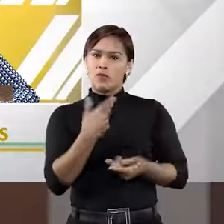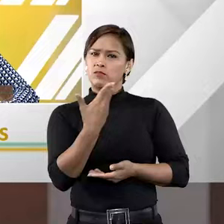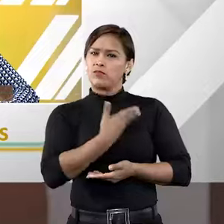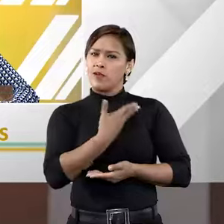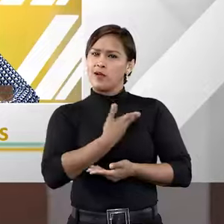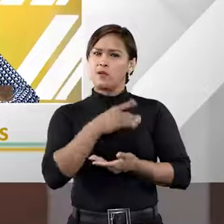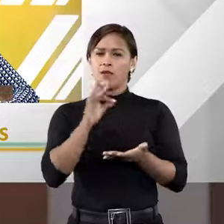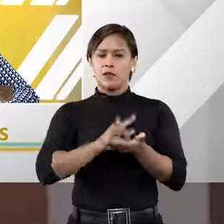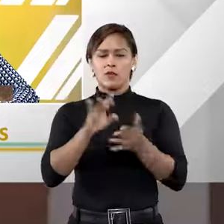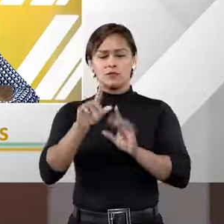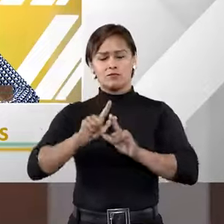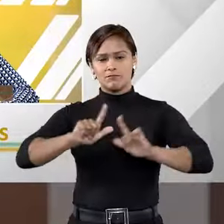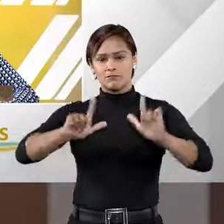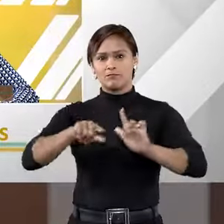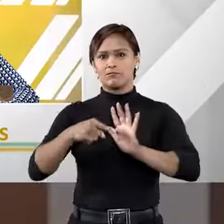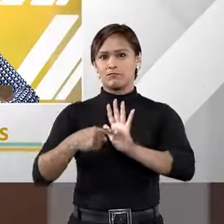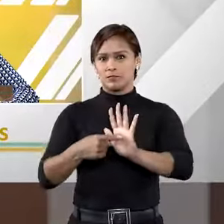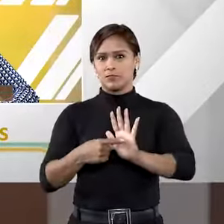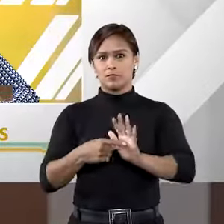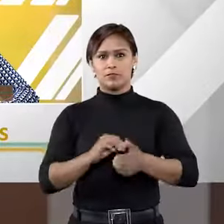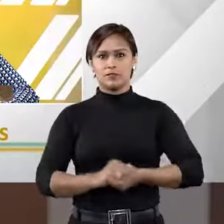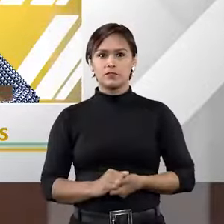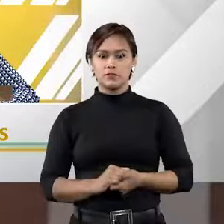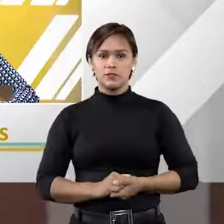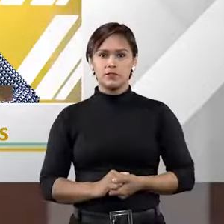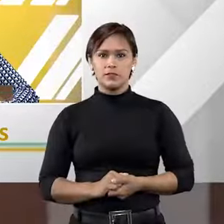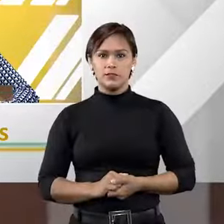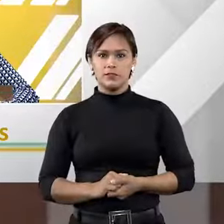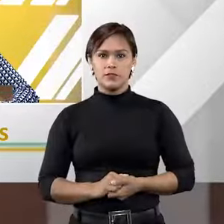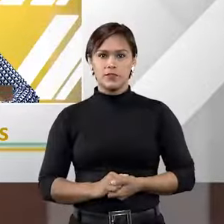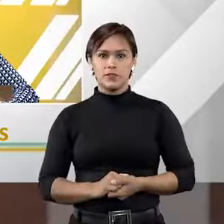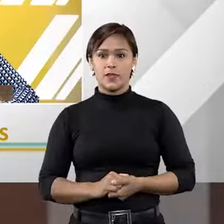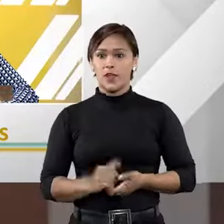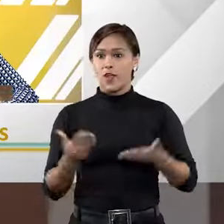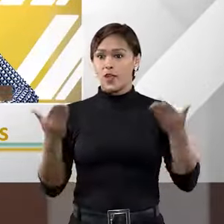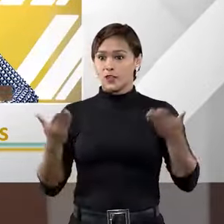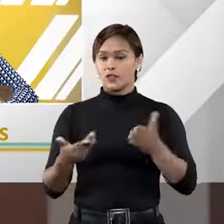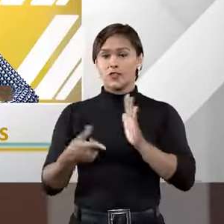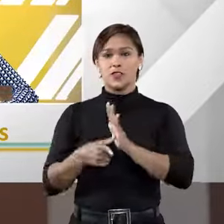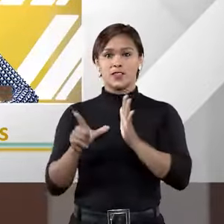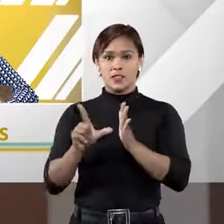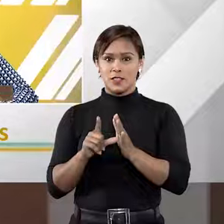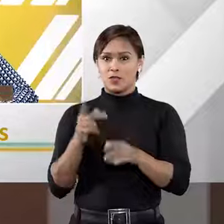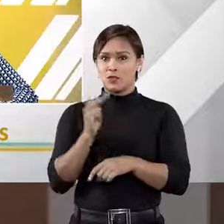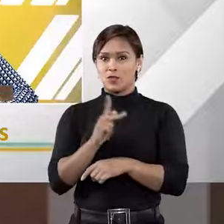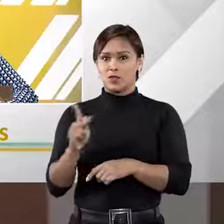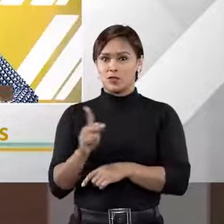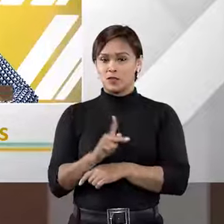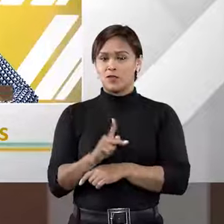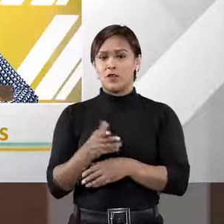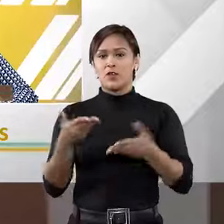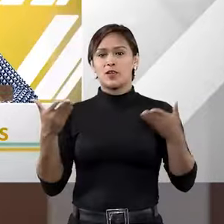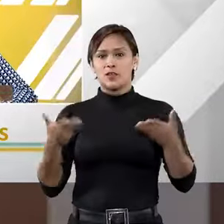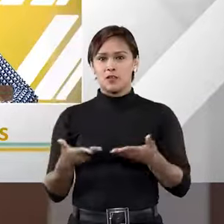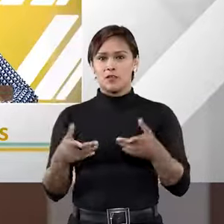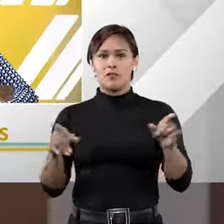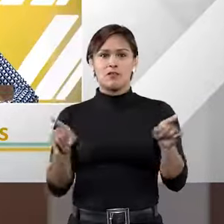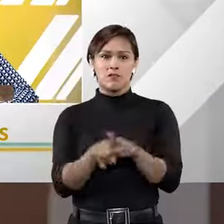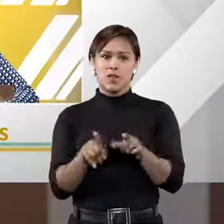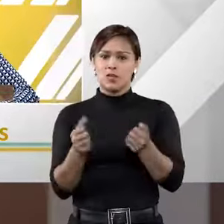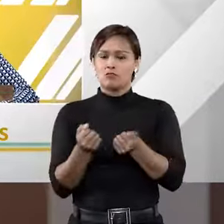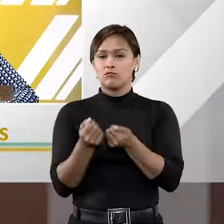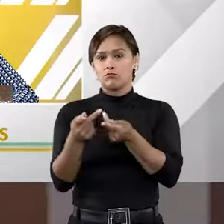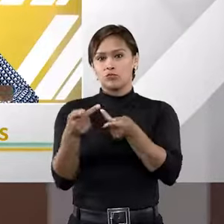amigo que vocês vão apresentar em seguida. Muito obrigado. Como você já antecipou, professor Talamini, estamos também